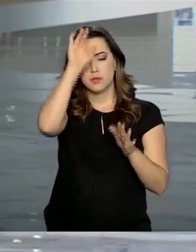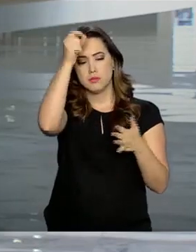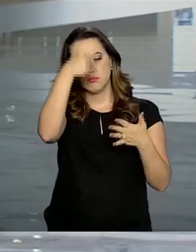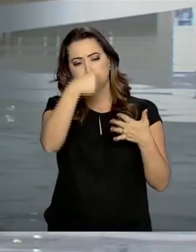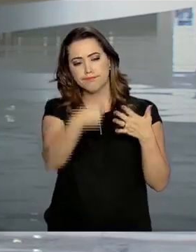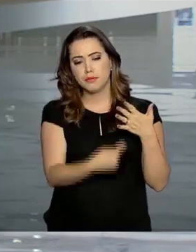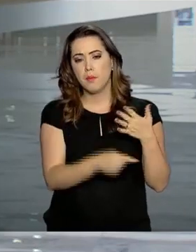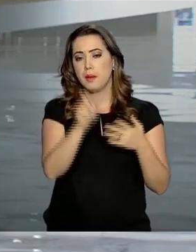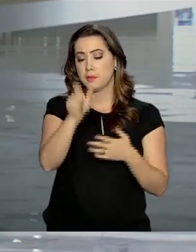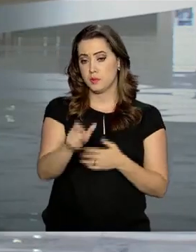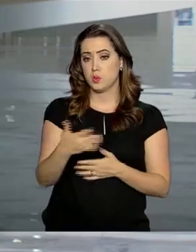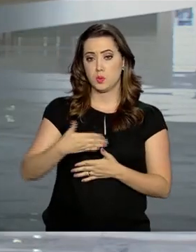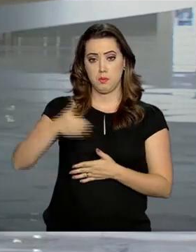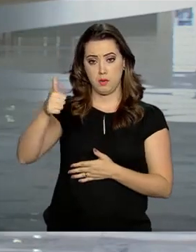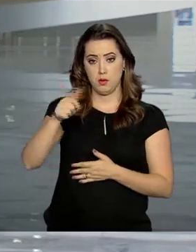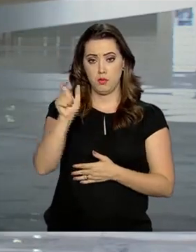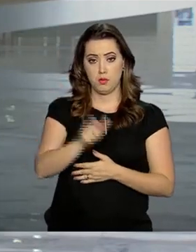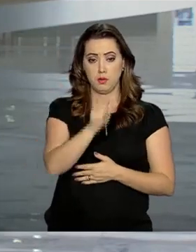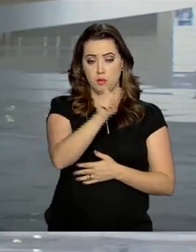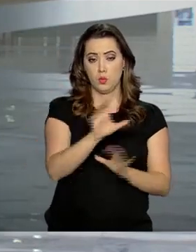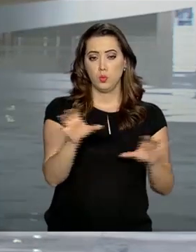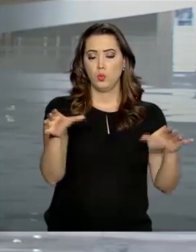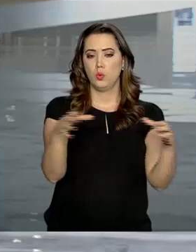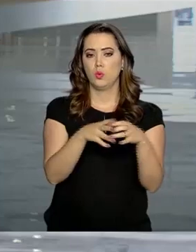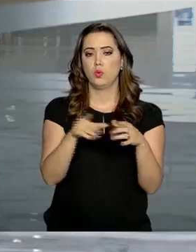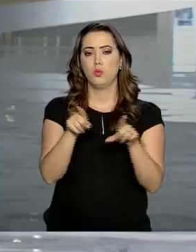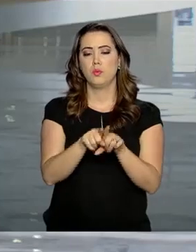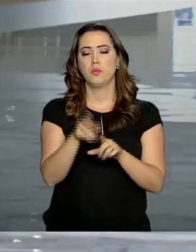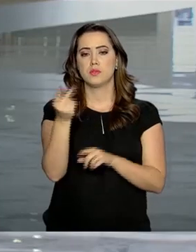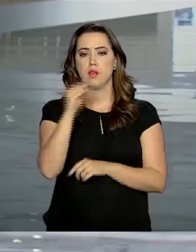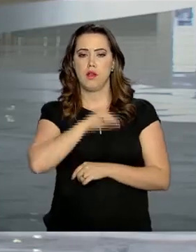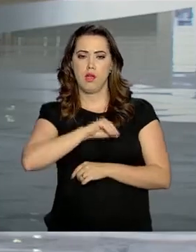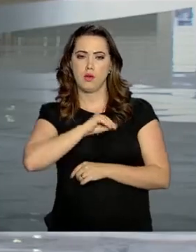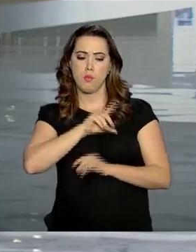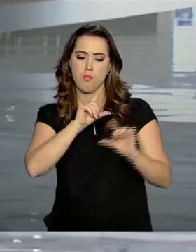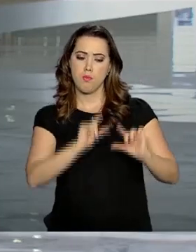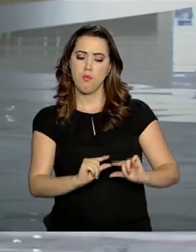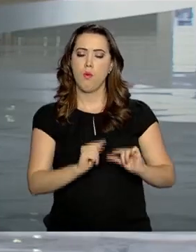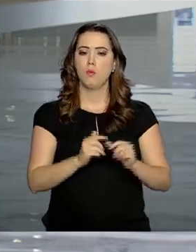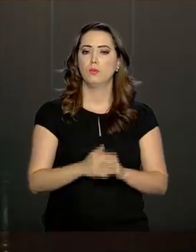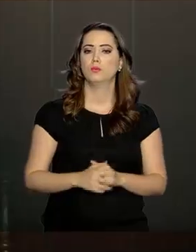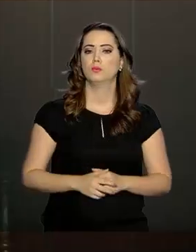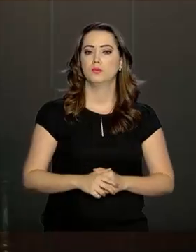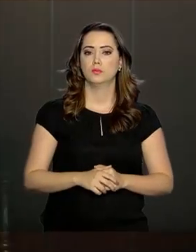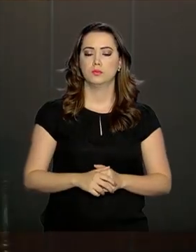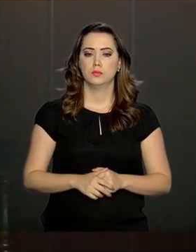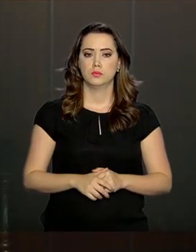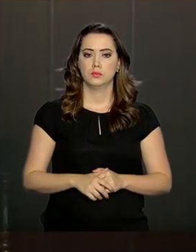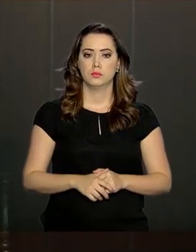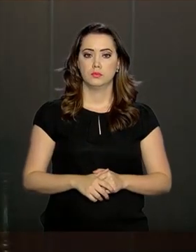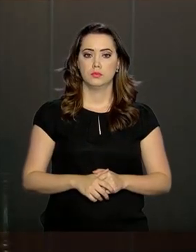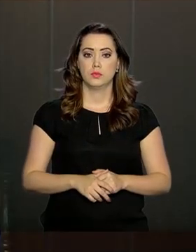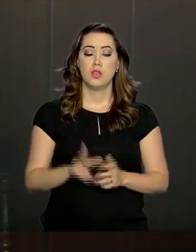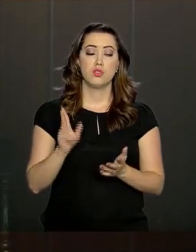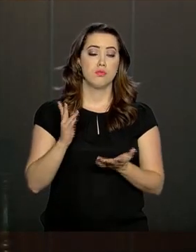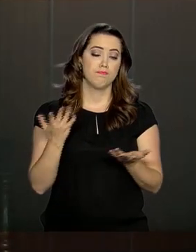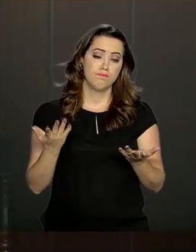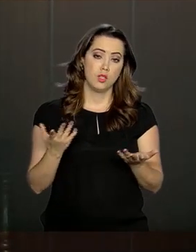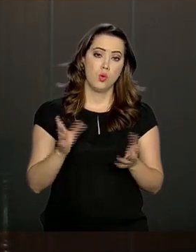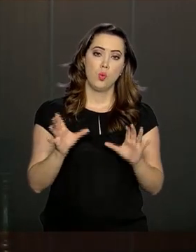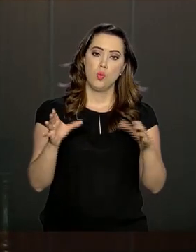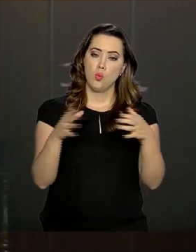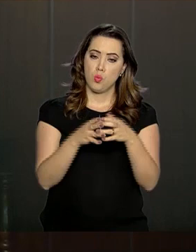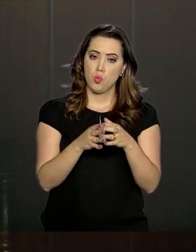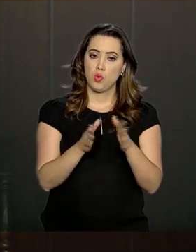beneficiados com a nova Previdência são aquelas pessoas que ganham menos. Na verdade, os mais pobres estavam